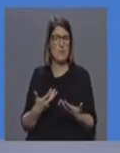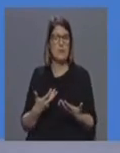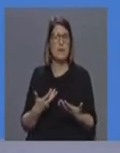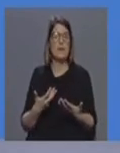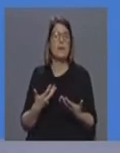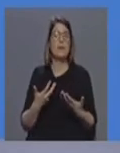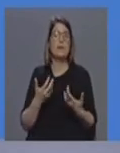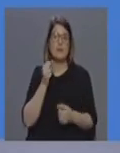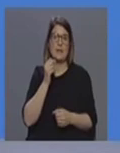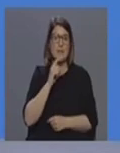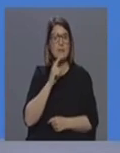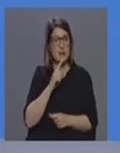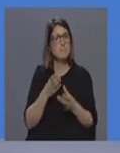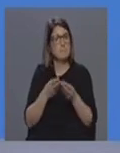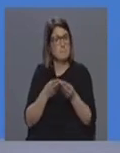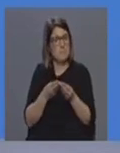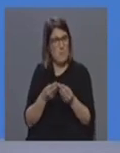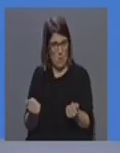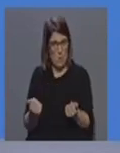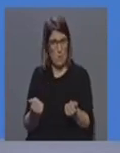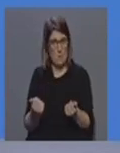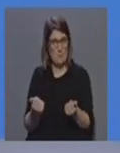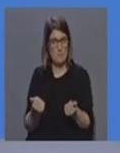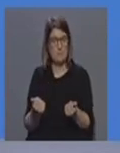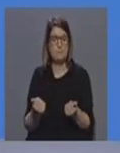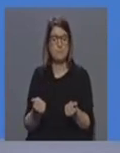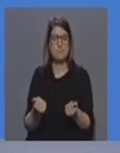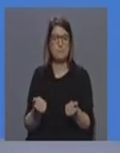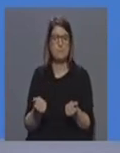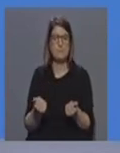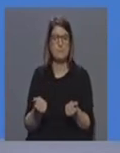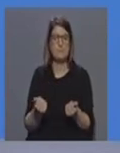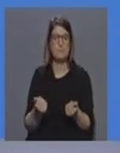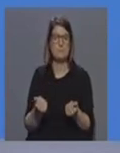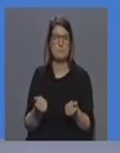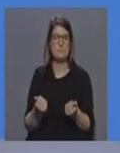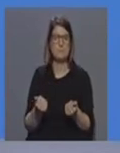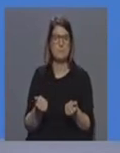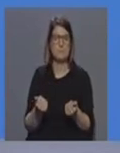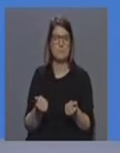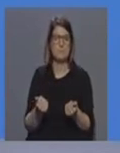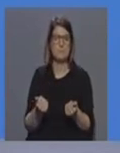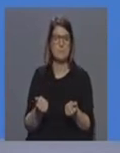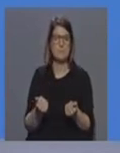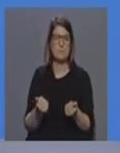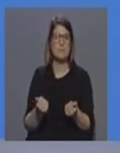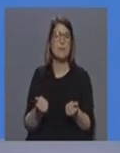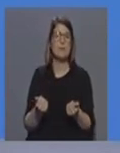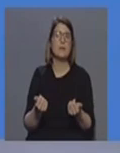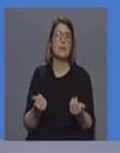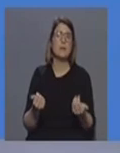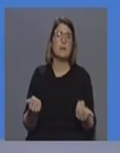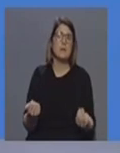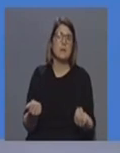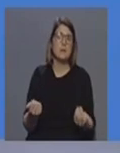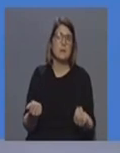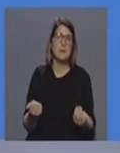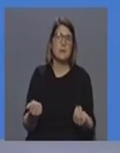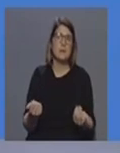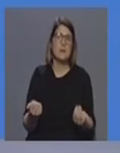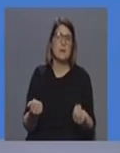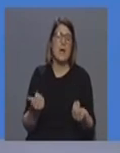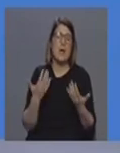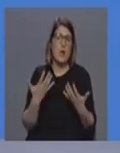capacidade de resposta Portanto não me parece necessário atualmente